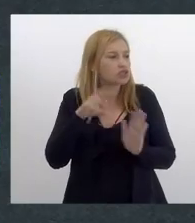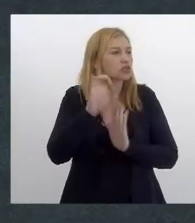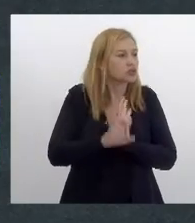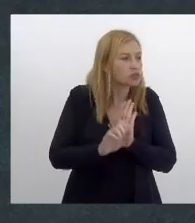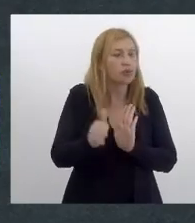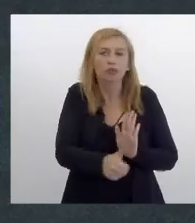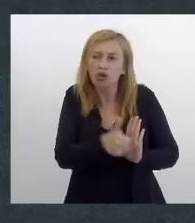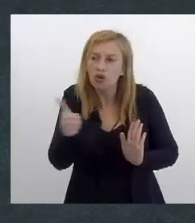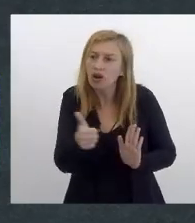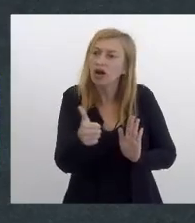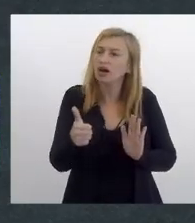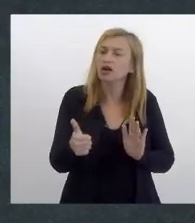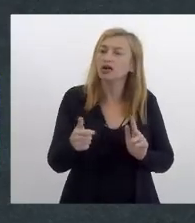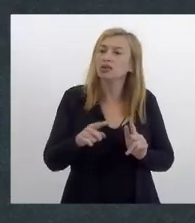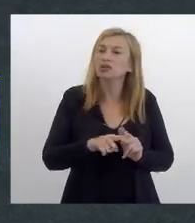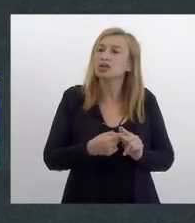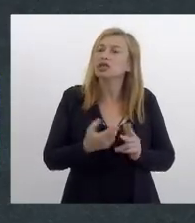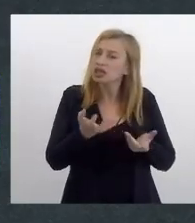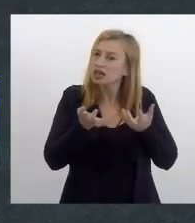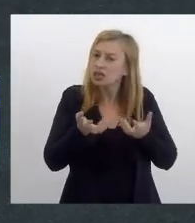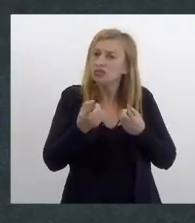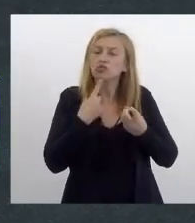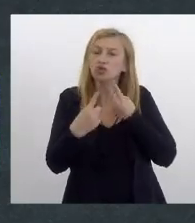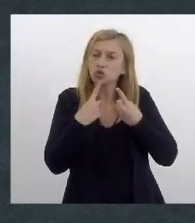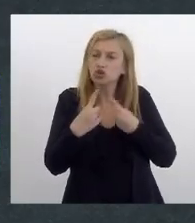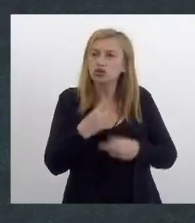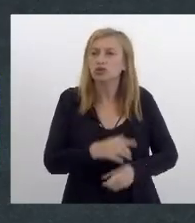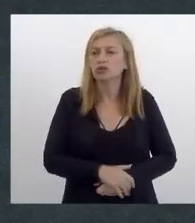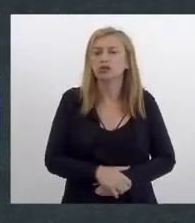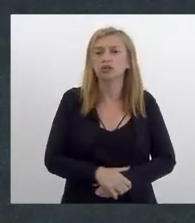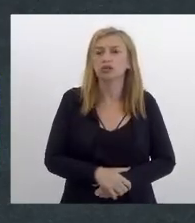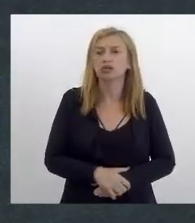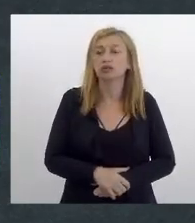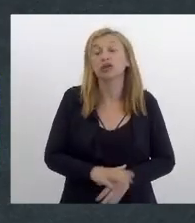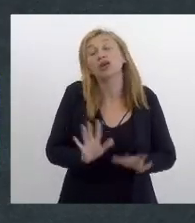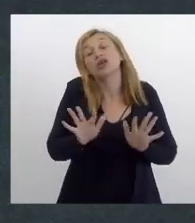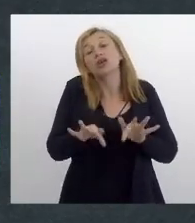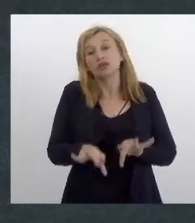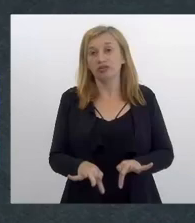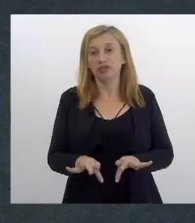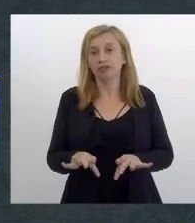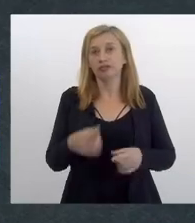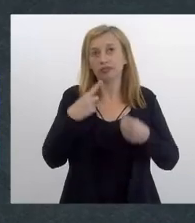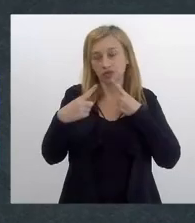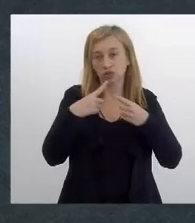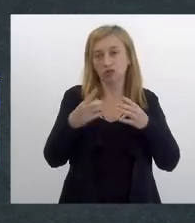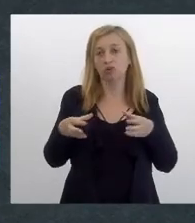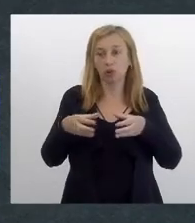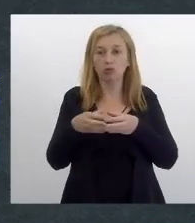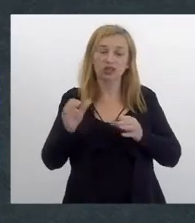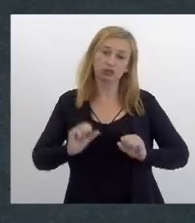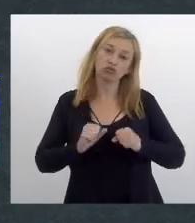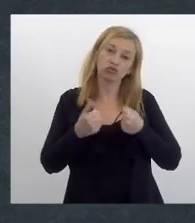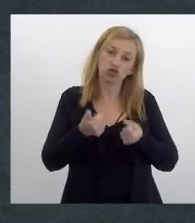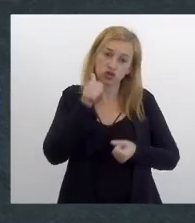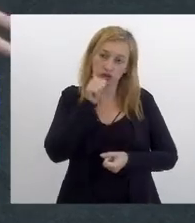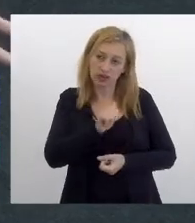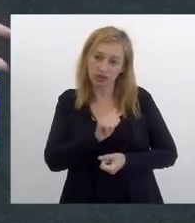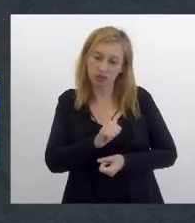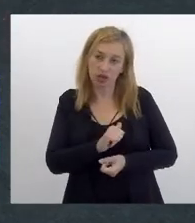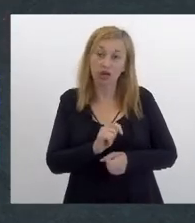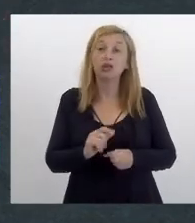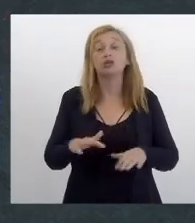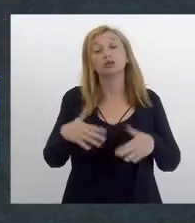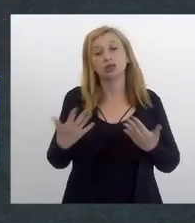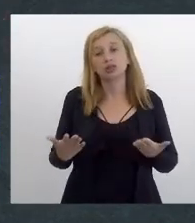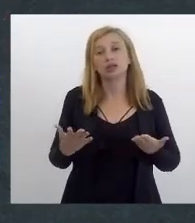melhorar e queríamos debater enfim debater pela comissão de mulheres no entanto